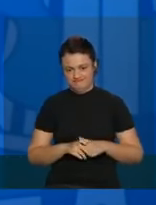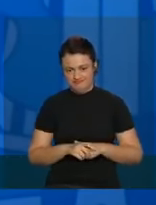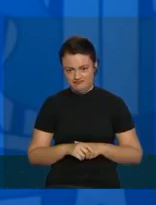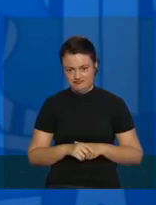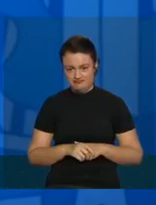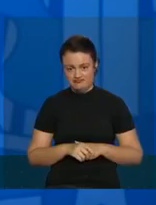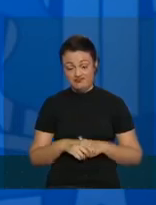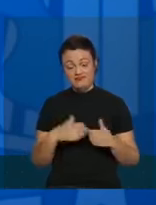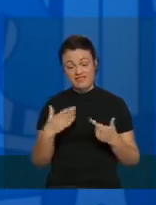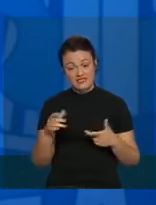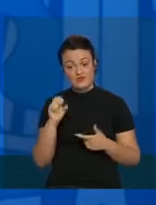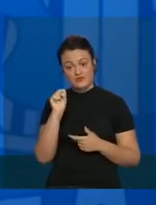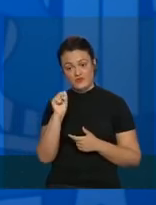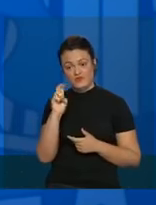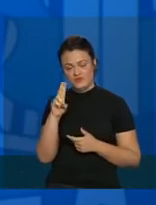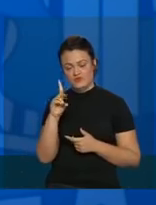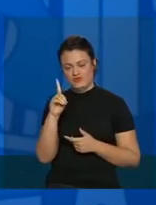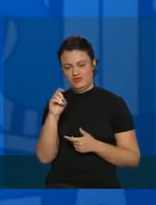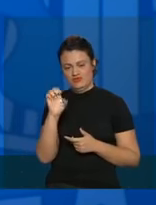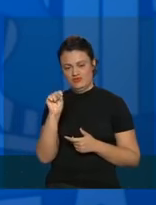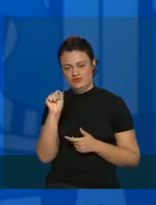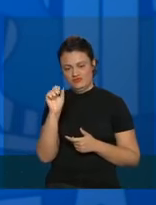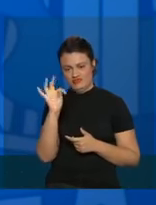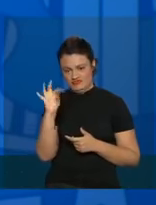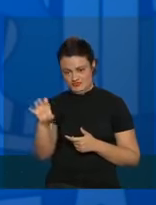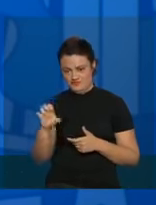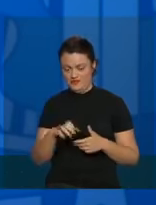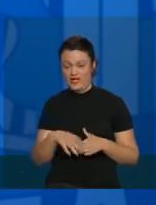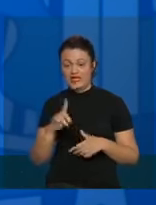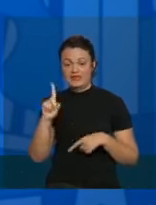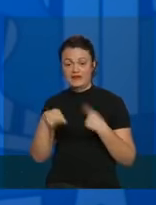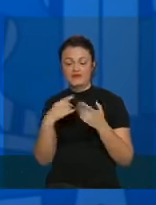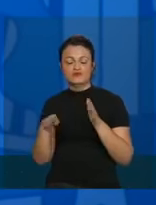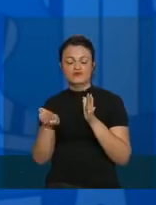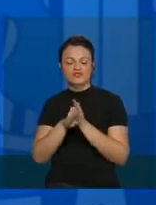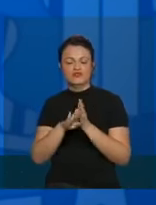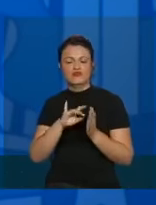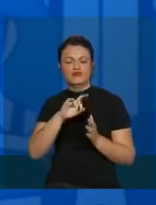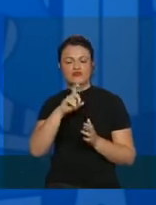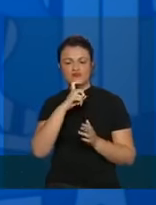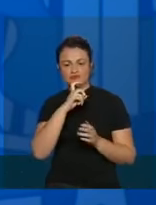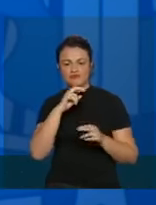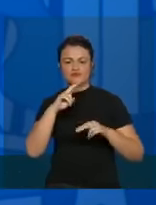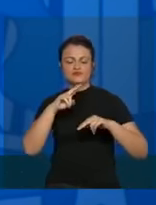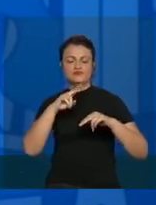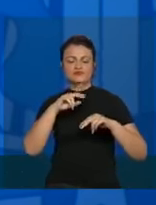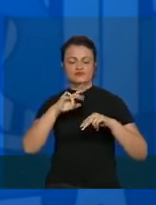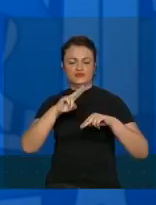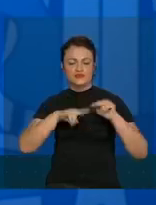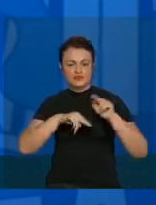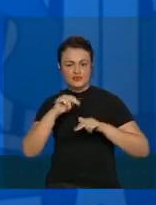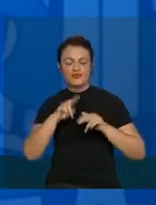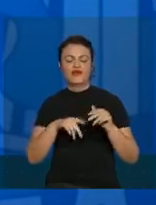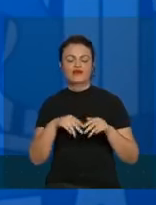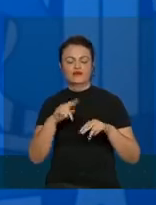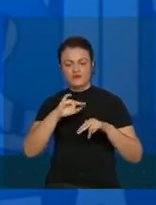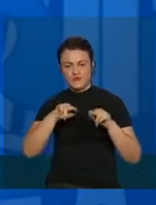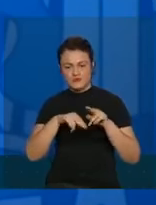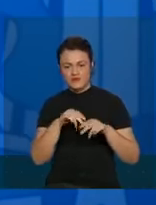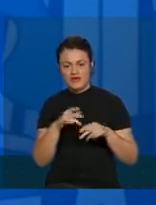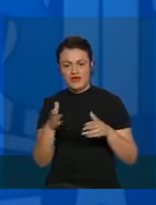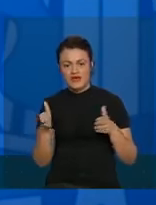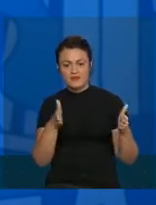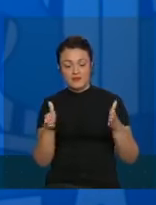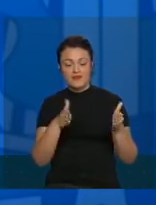E isso no sudeste. Depois, quando a gente chega a junho, julho, aí nós temos a sazonalidade